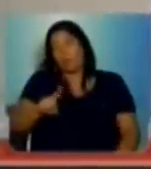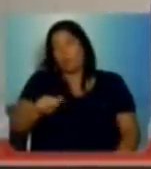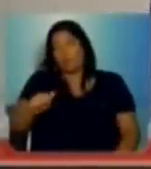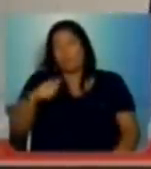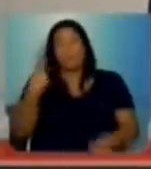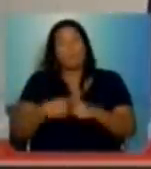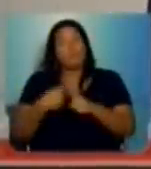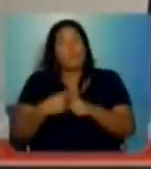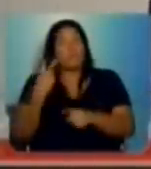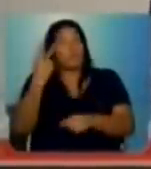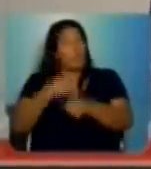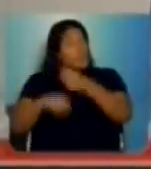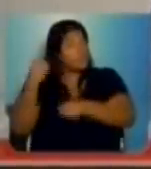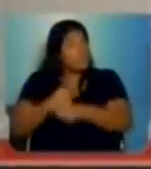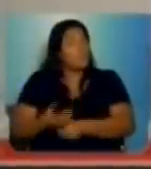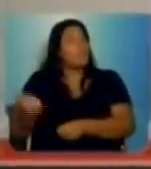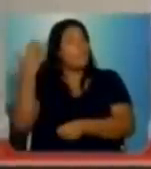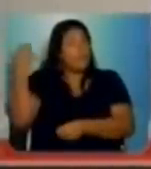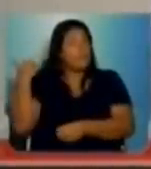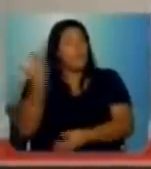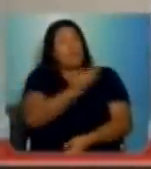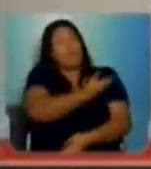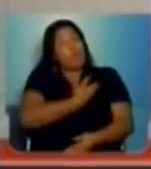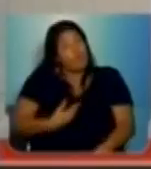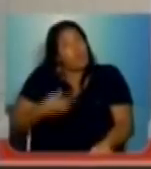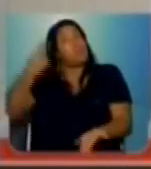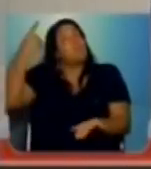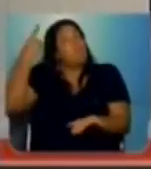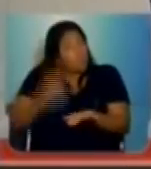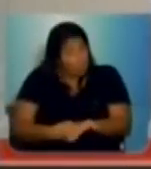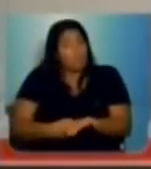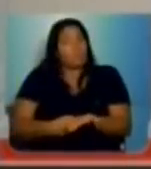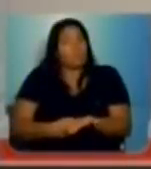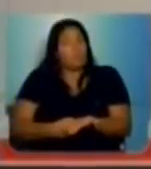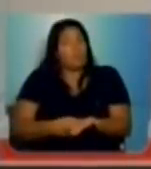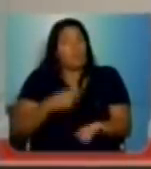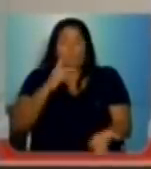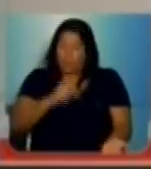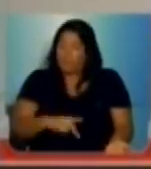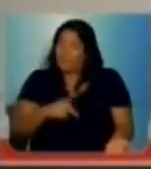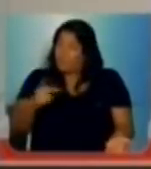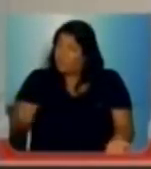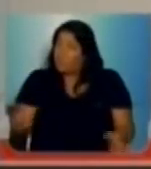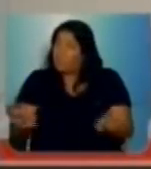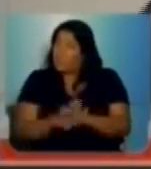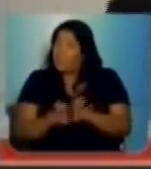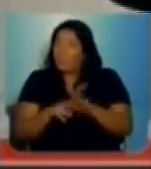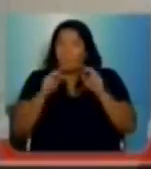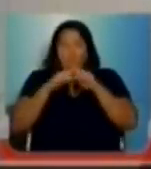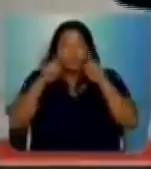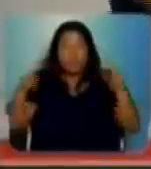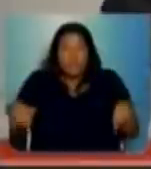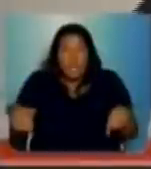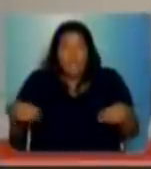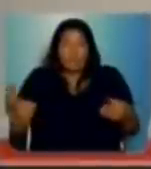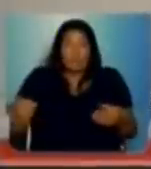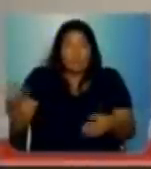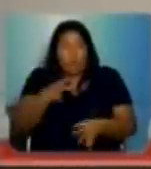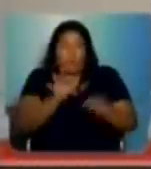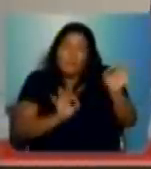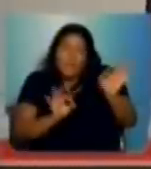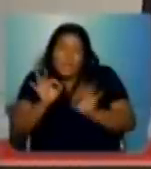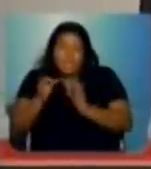com os professores e servidores que enviariam o plano e até agora o plano não chegou.